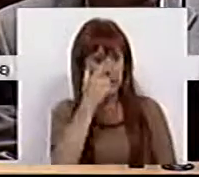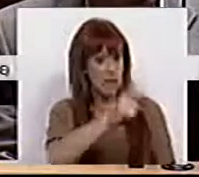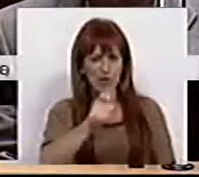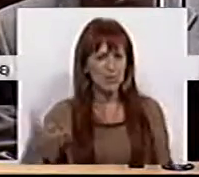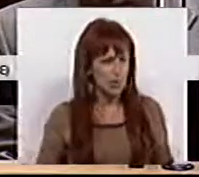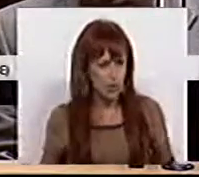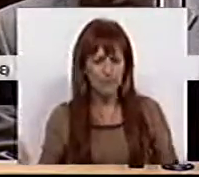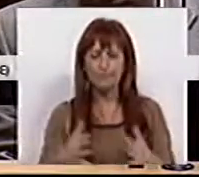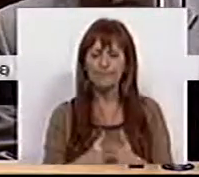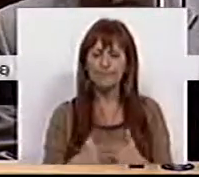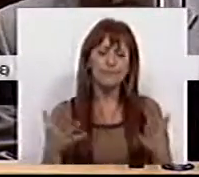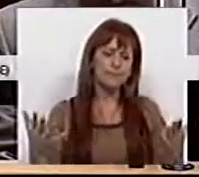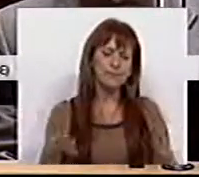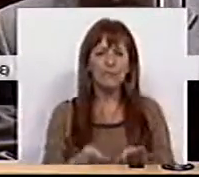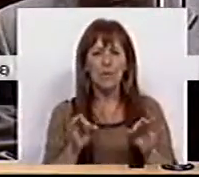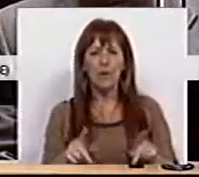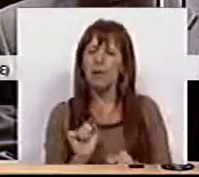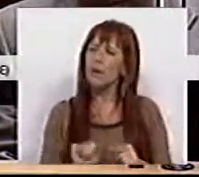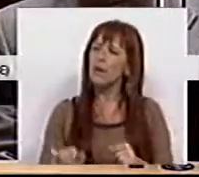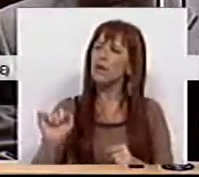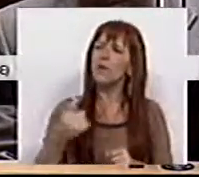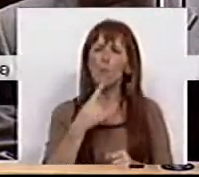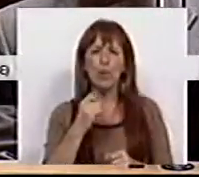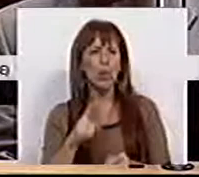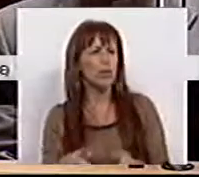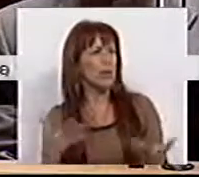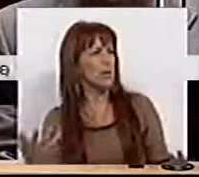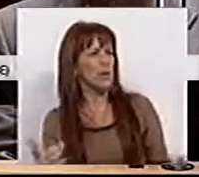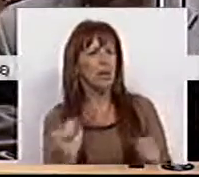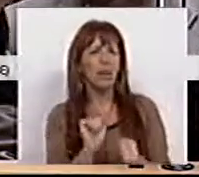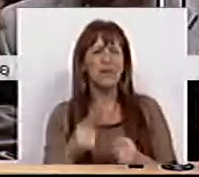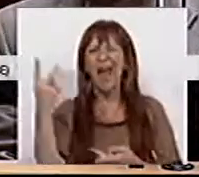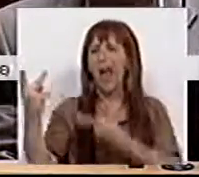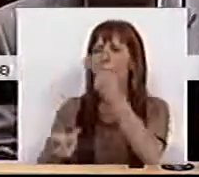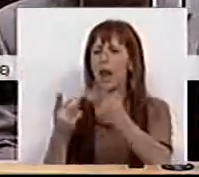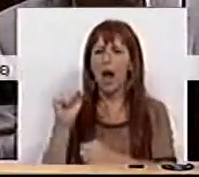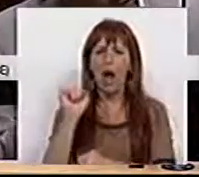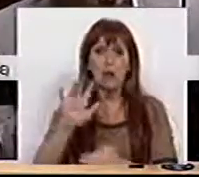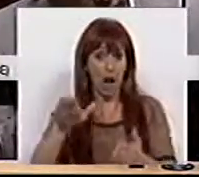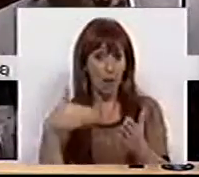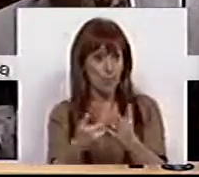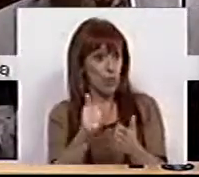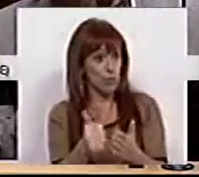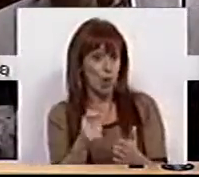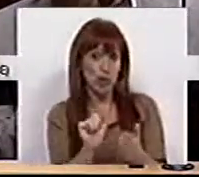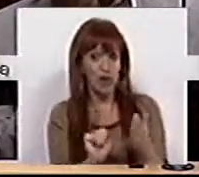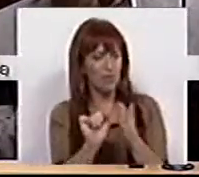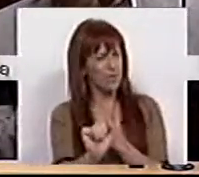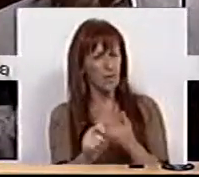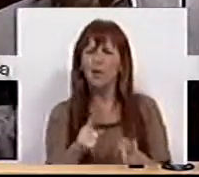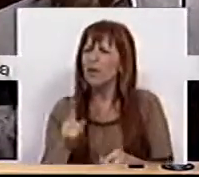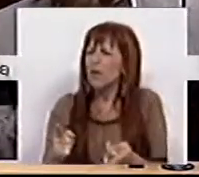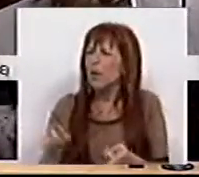das pessoas. E com a sua pergunta e com a sua análise à proposta do Bloco de Esquerda,